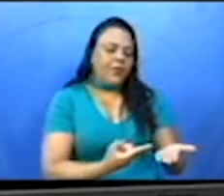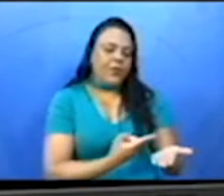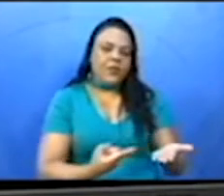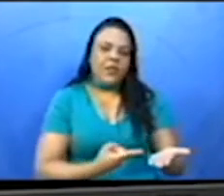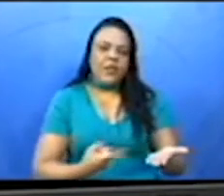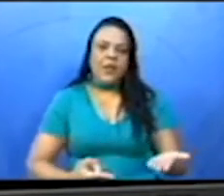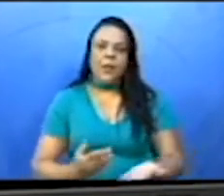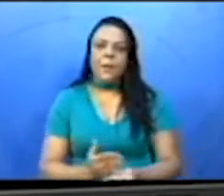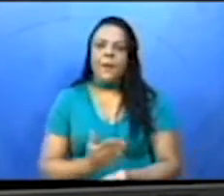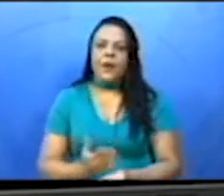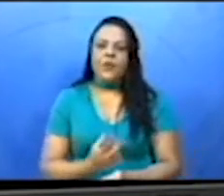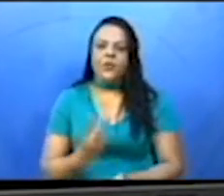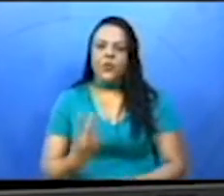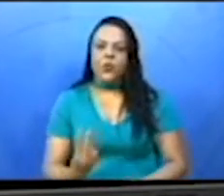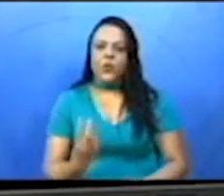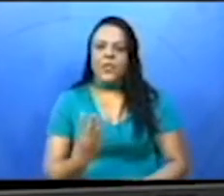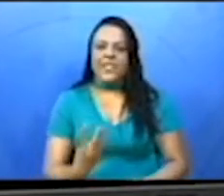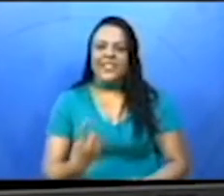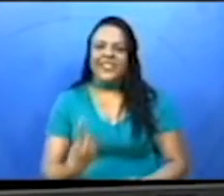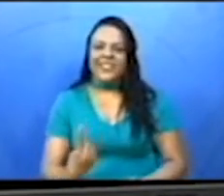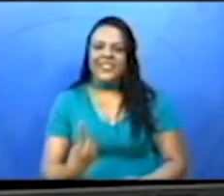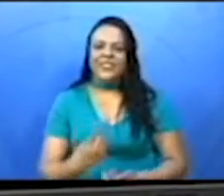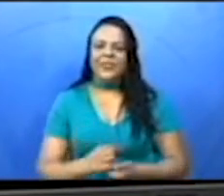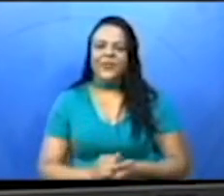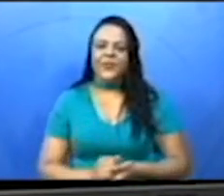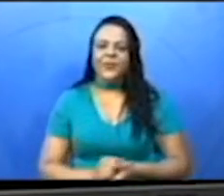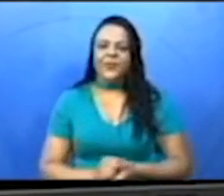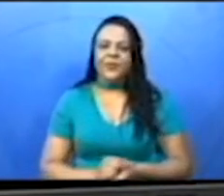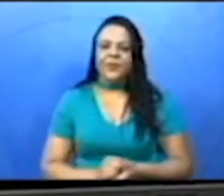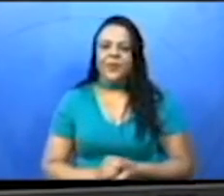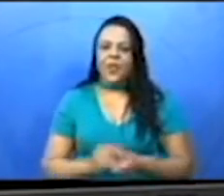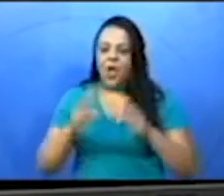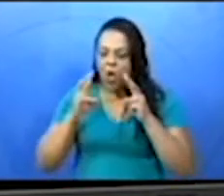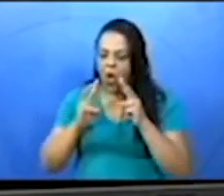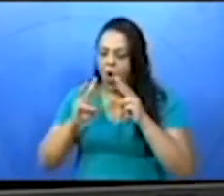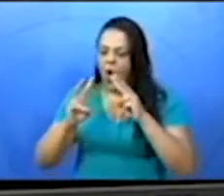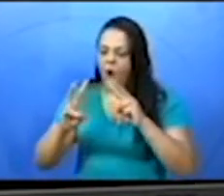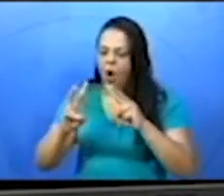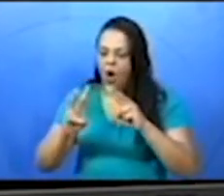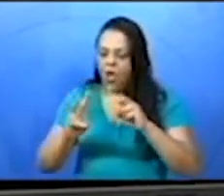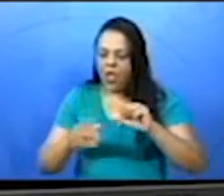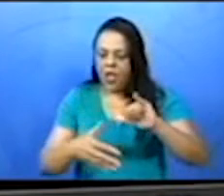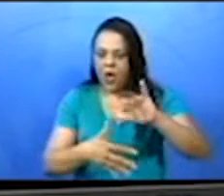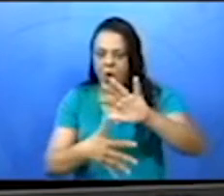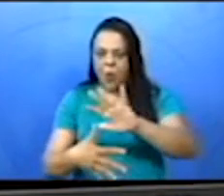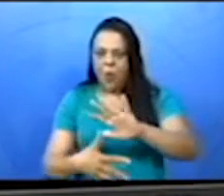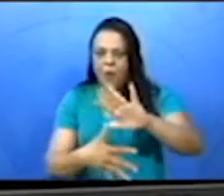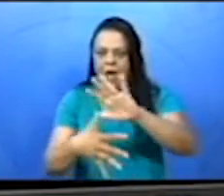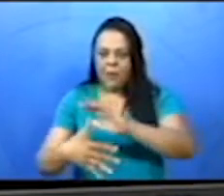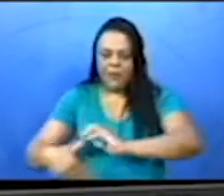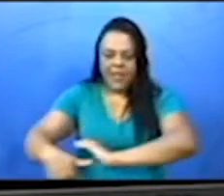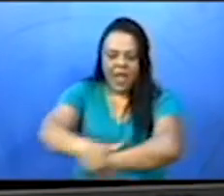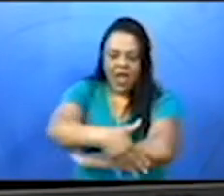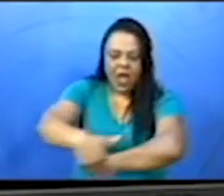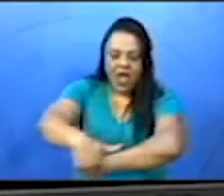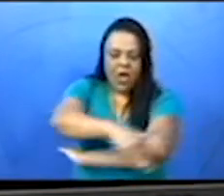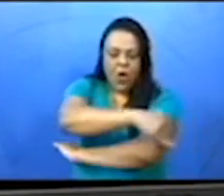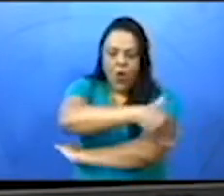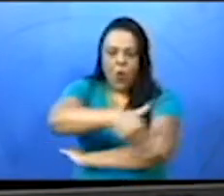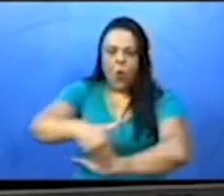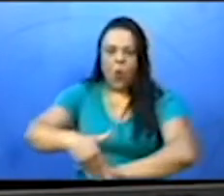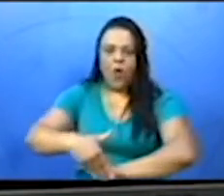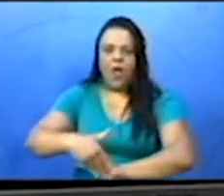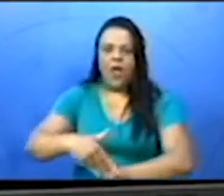231. Observe o mapa de ruas da cidade de Recife.